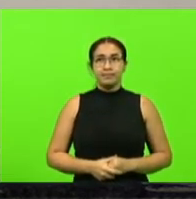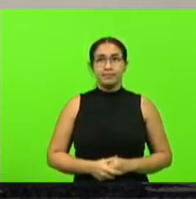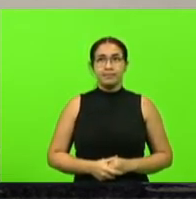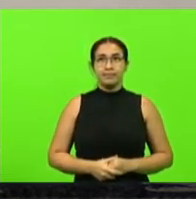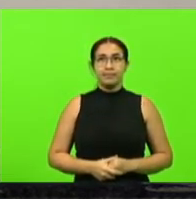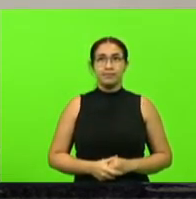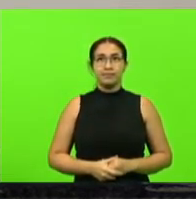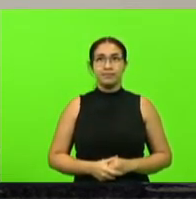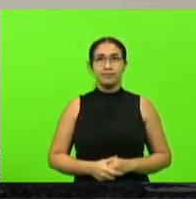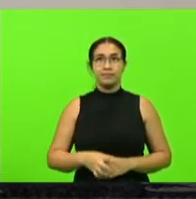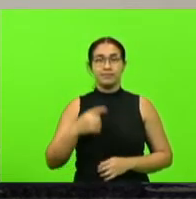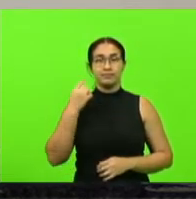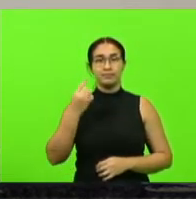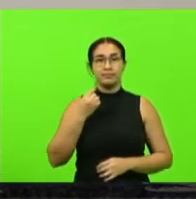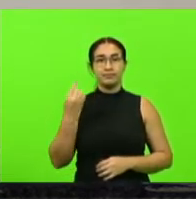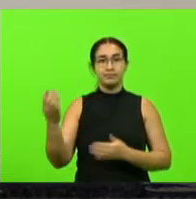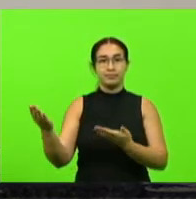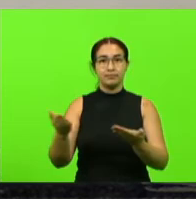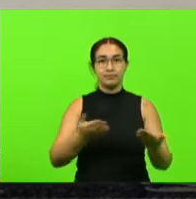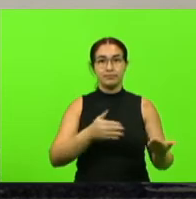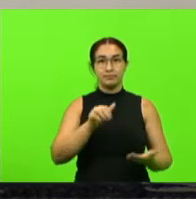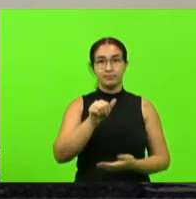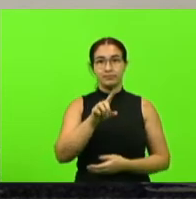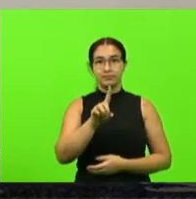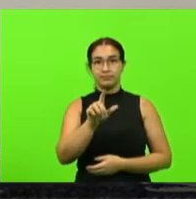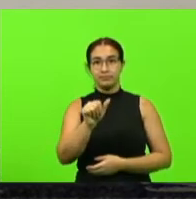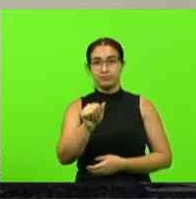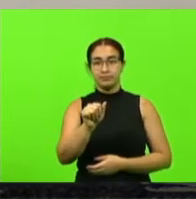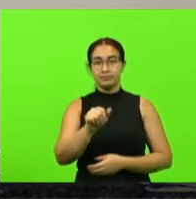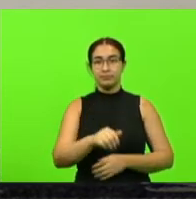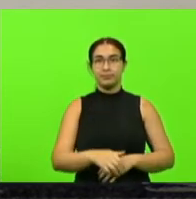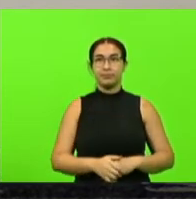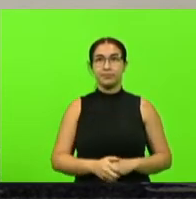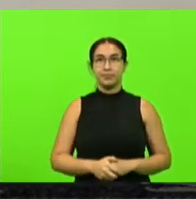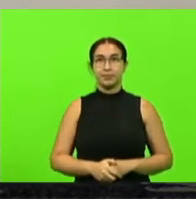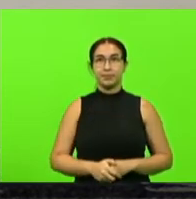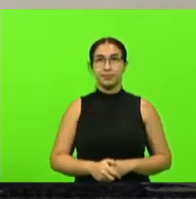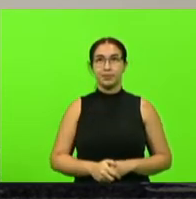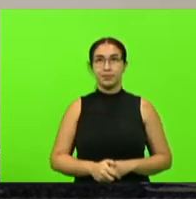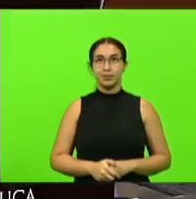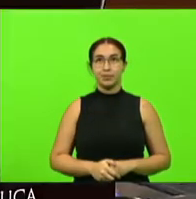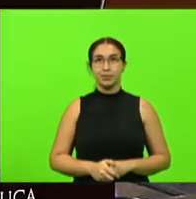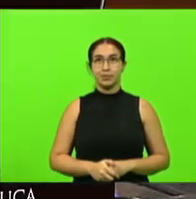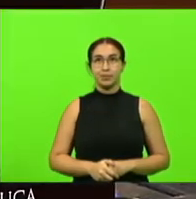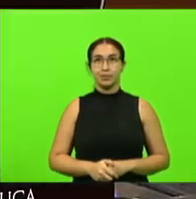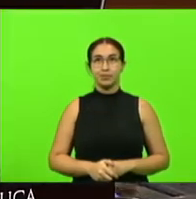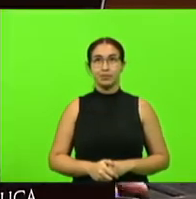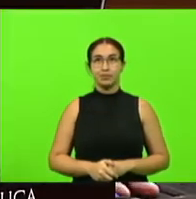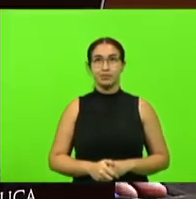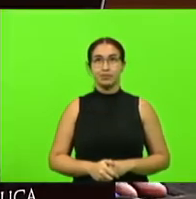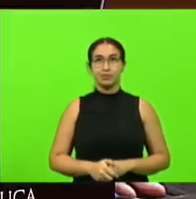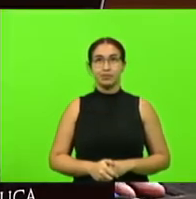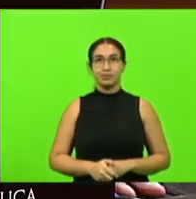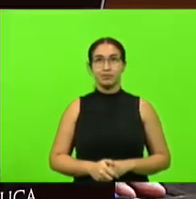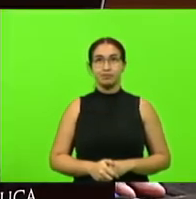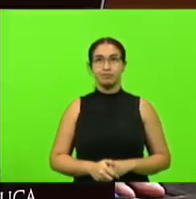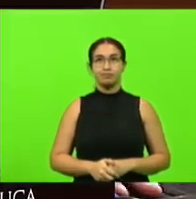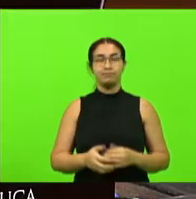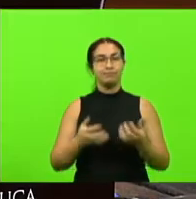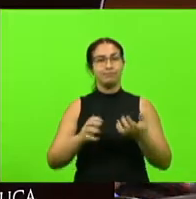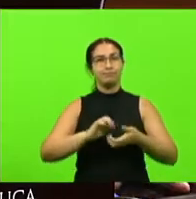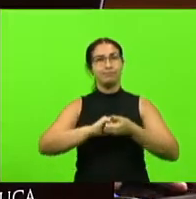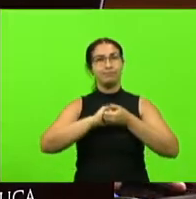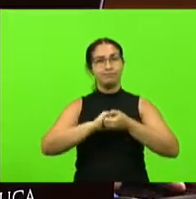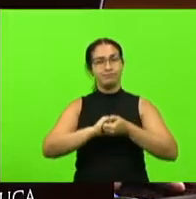deputada faraco de louca caro colega quero te cumprimentar também